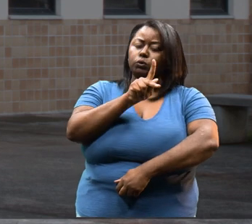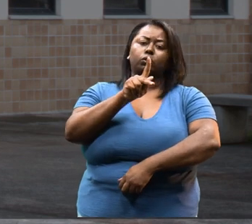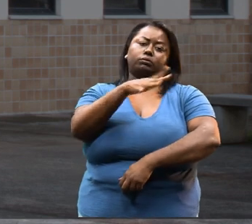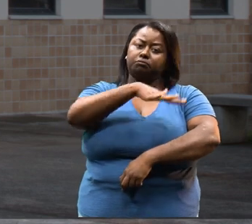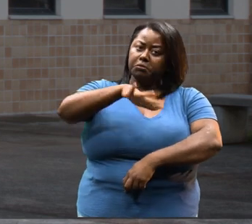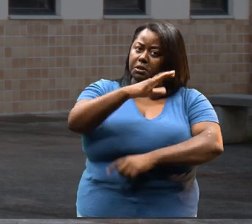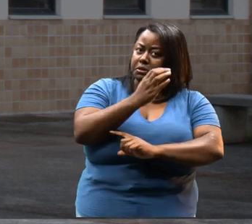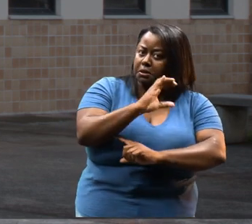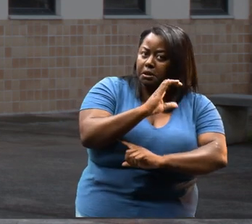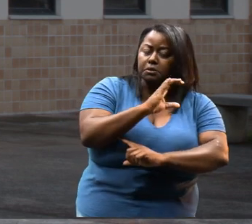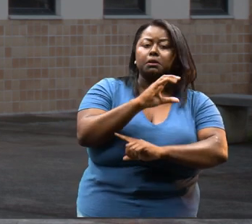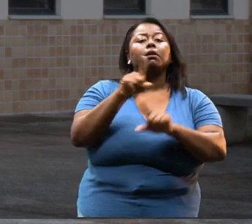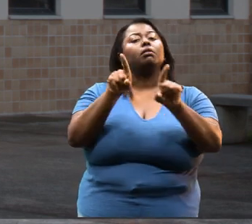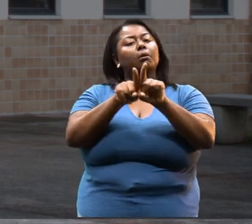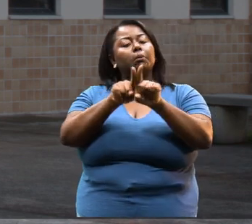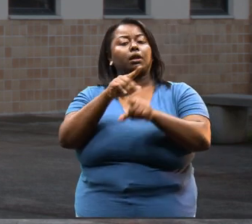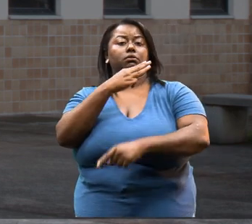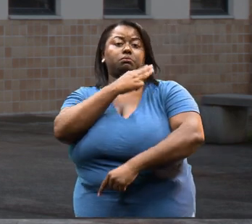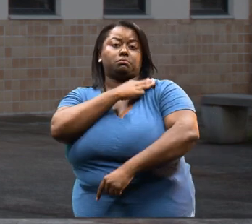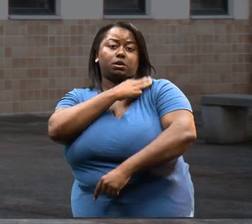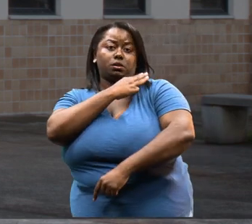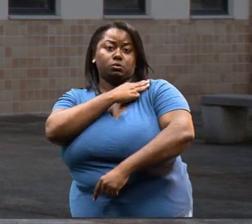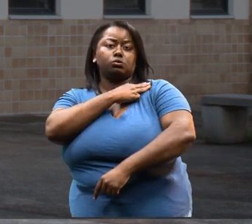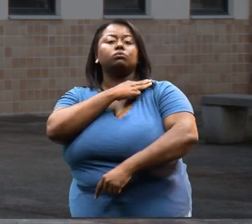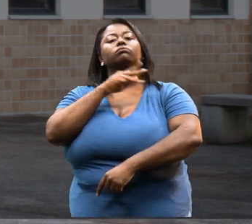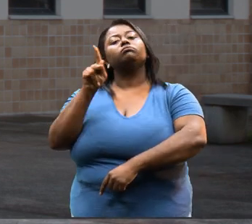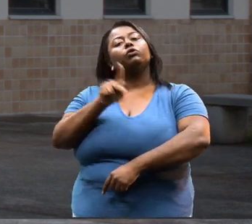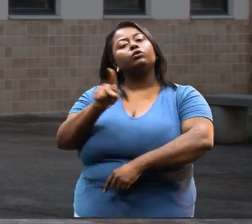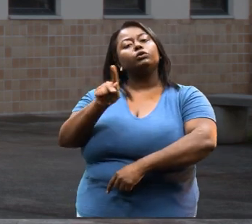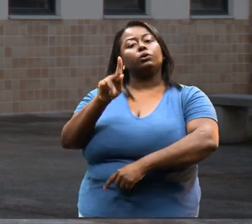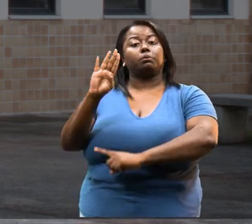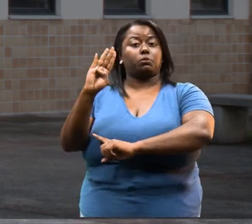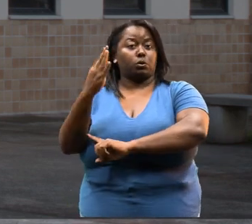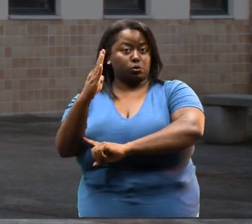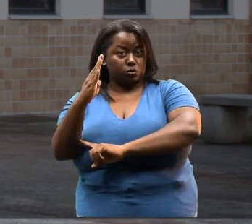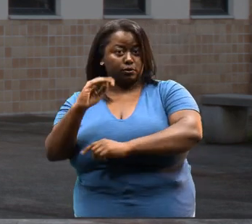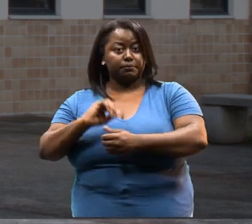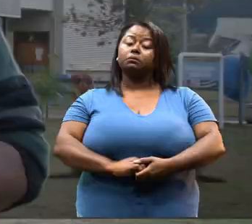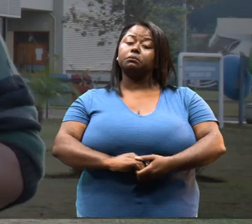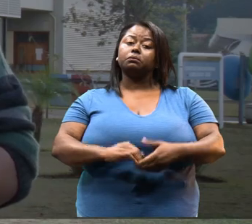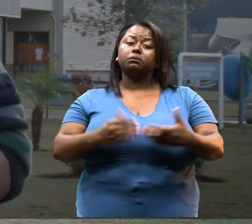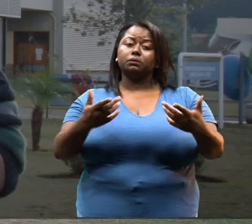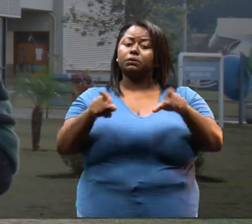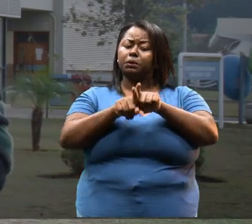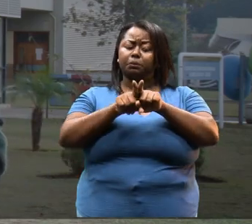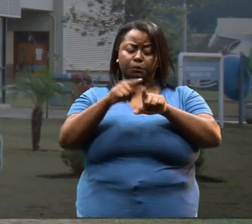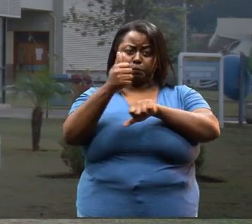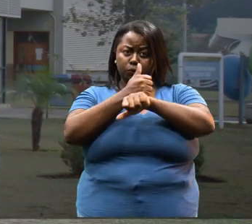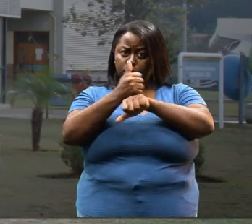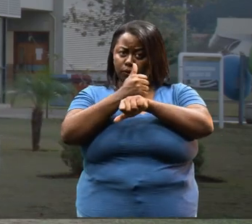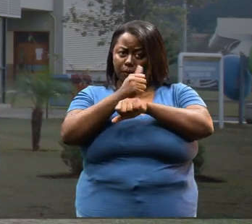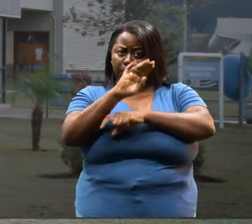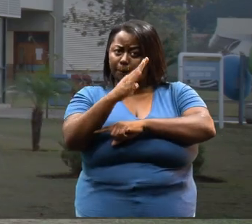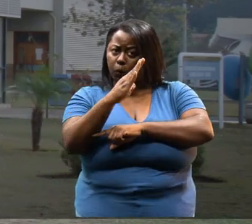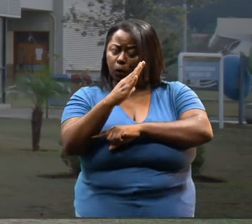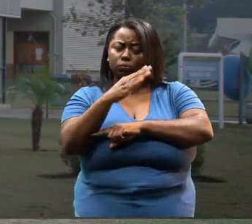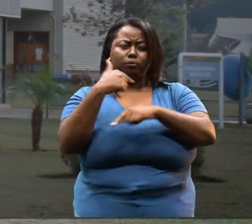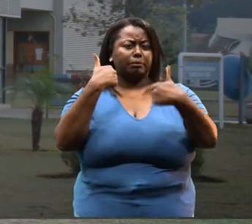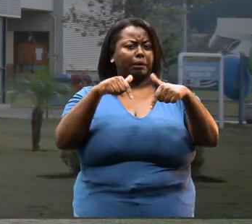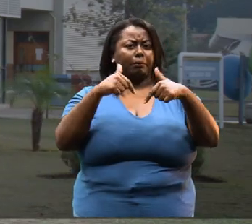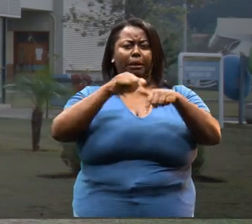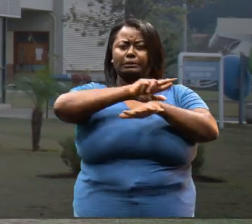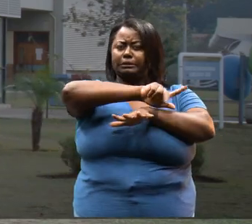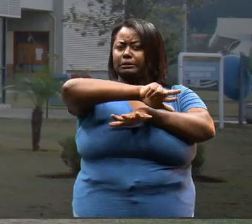como professor de ciências e no ensino médio como professor de biologia. E como biólogo o campo é bastante